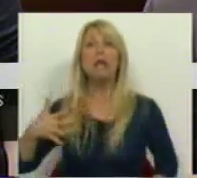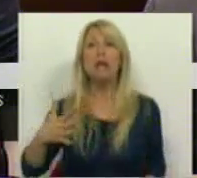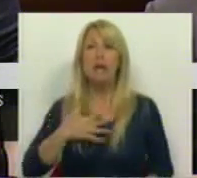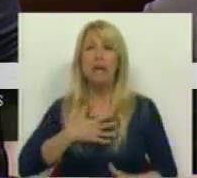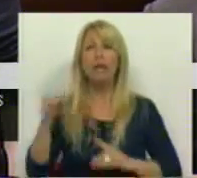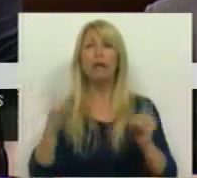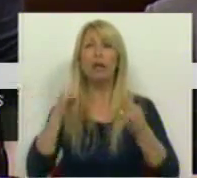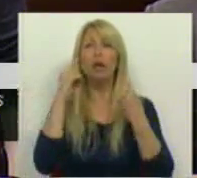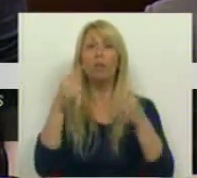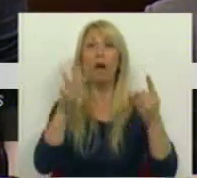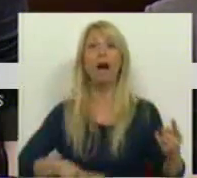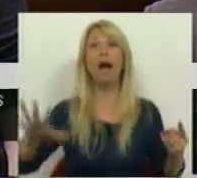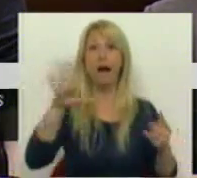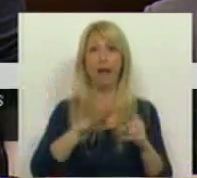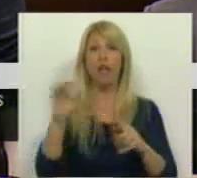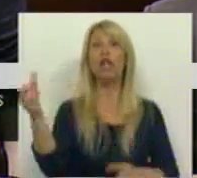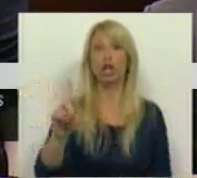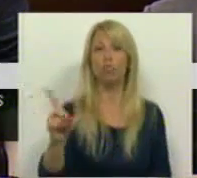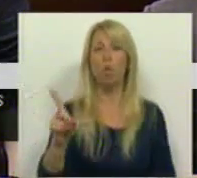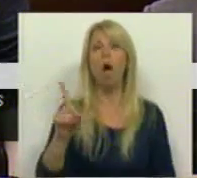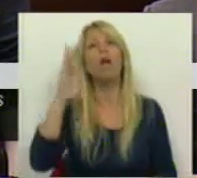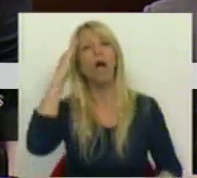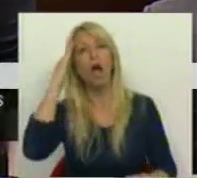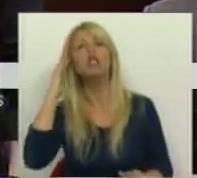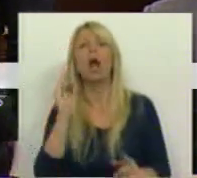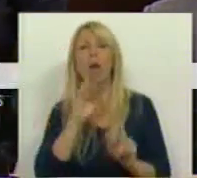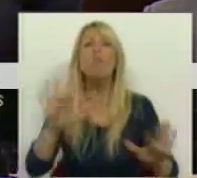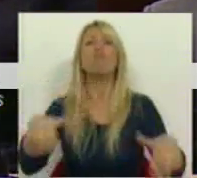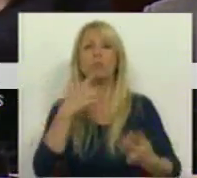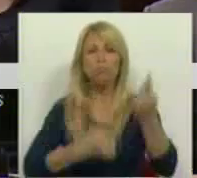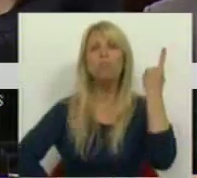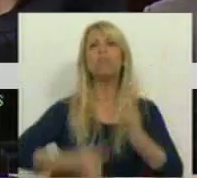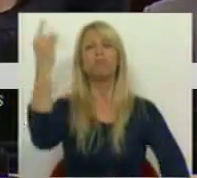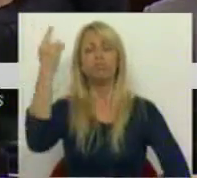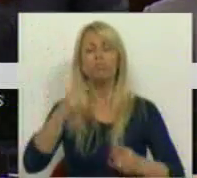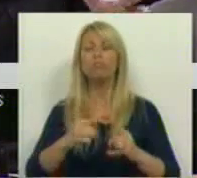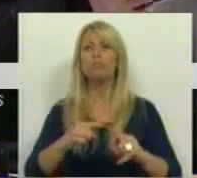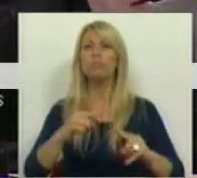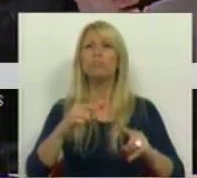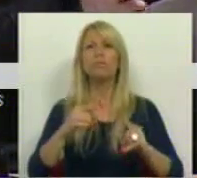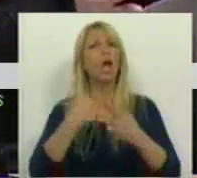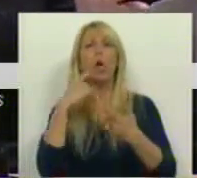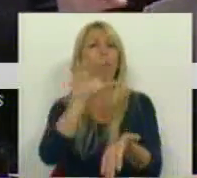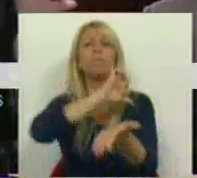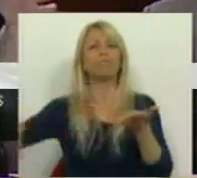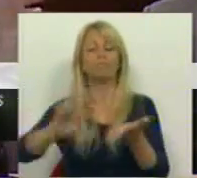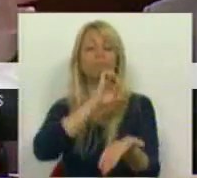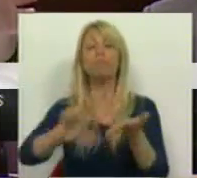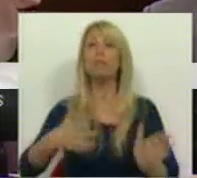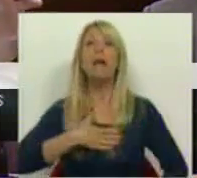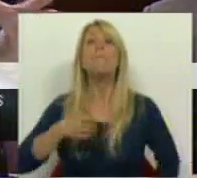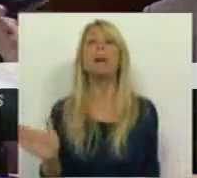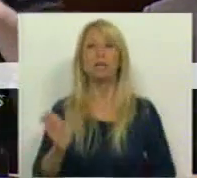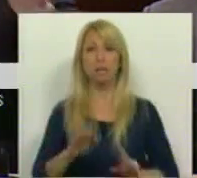metropolitana de Lisboa que entenderam por bem que podiam pura e simplesmente denunciar o sistema do passo social. E o que é que aconteceu? Ficou toda a gente